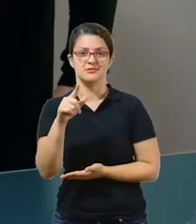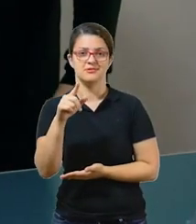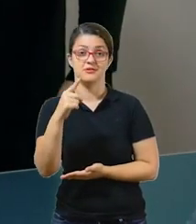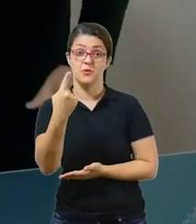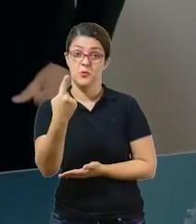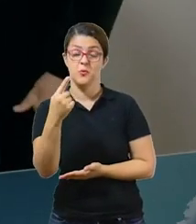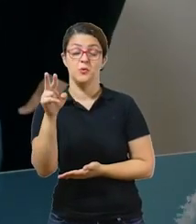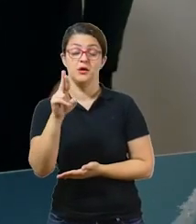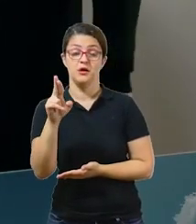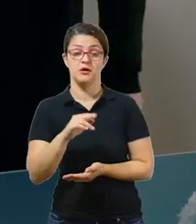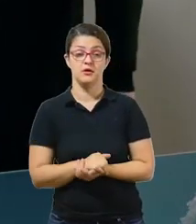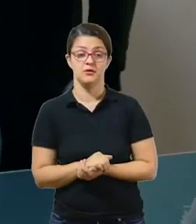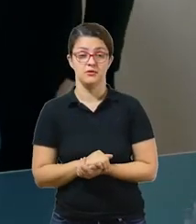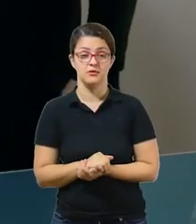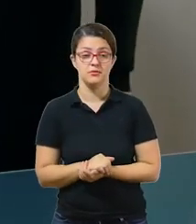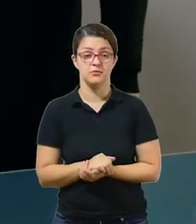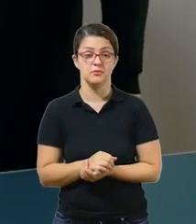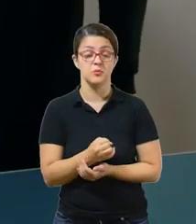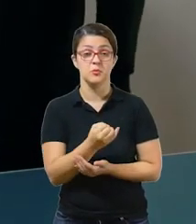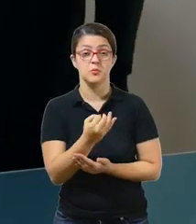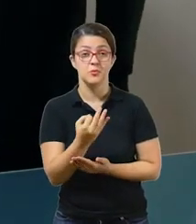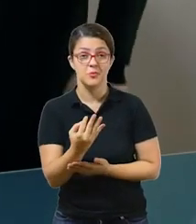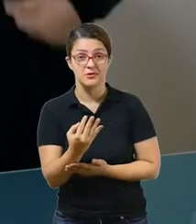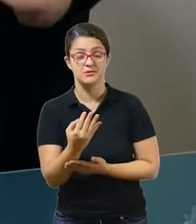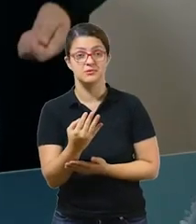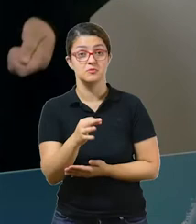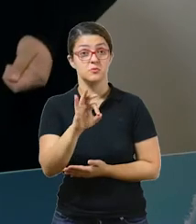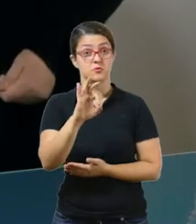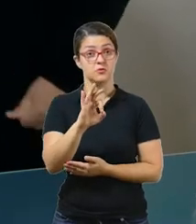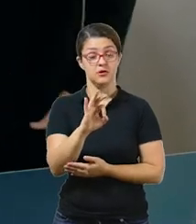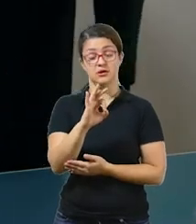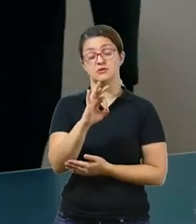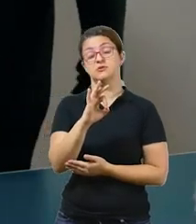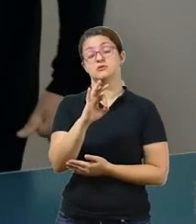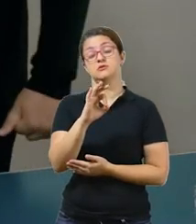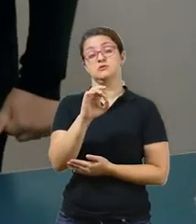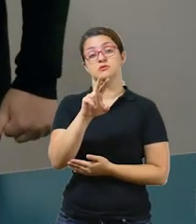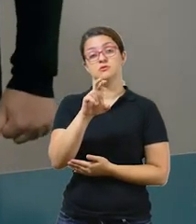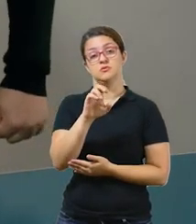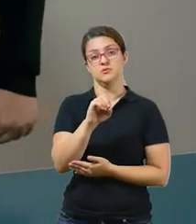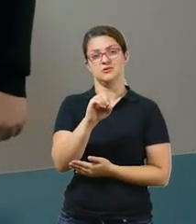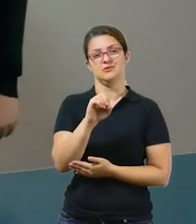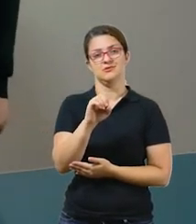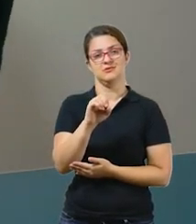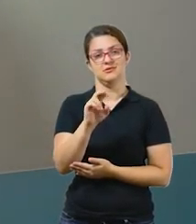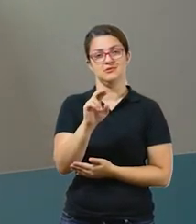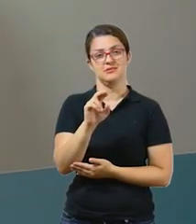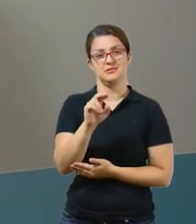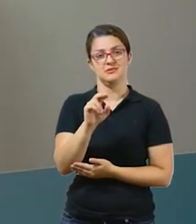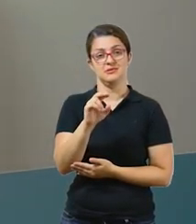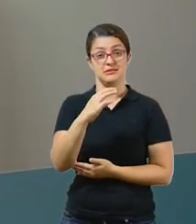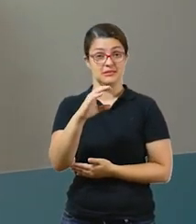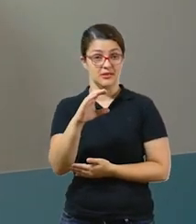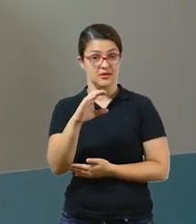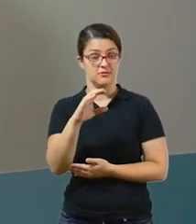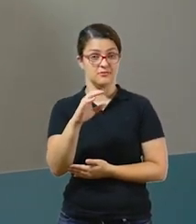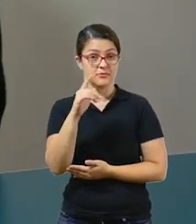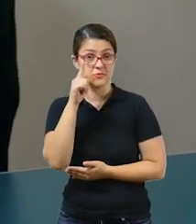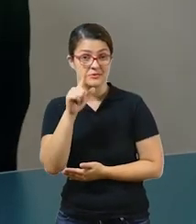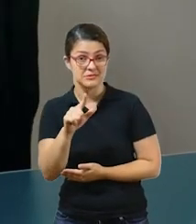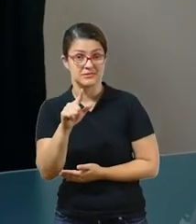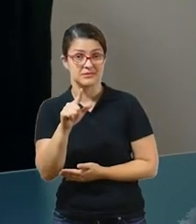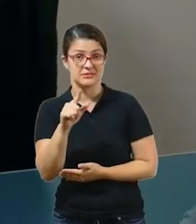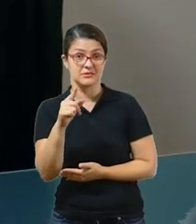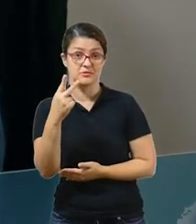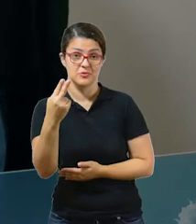Calcule quantas moedas de 0,50 centavos são necessárias para obter 2 reais. Então, nessa atividade, nós